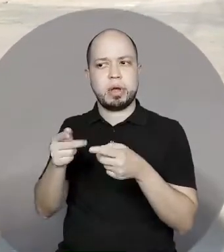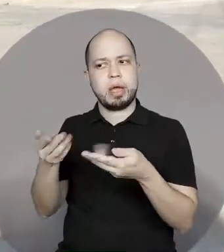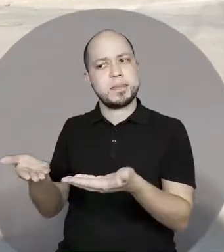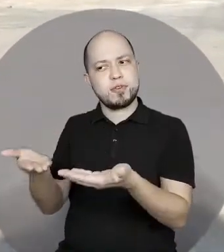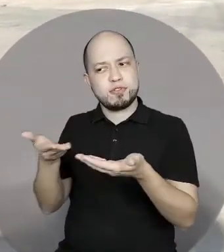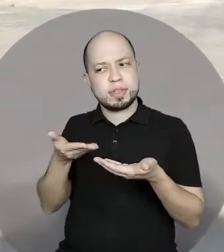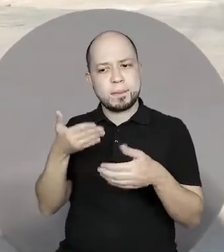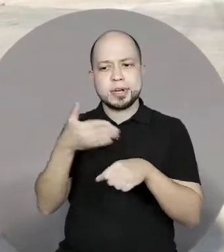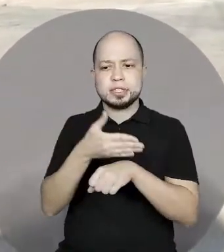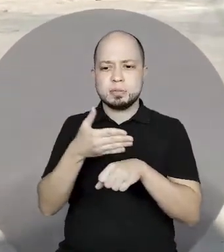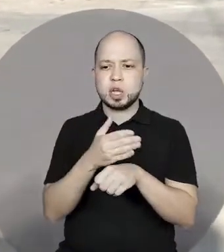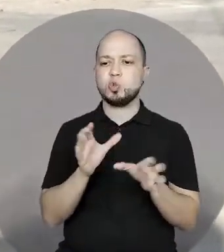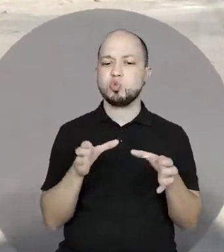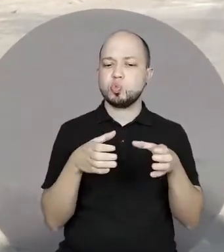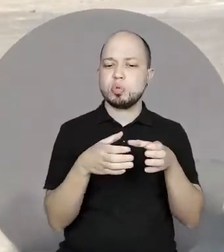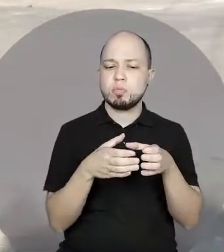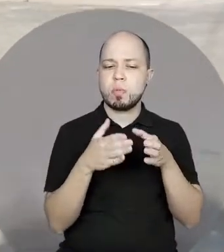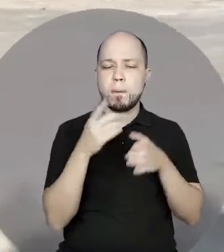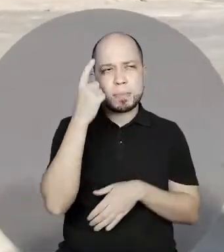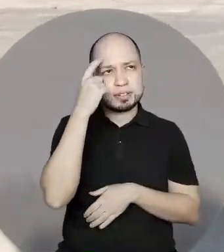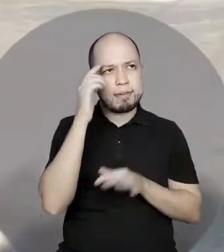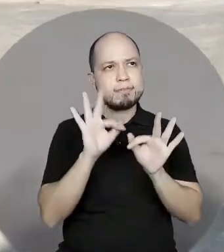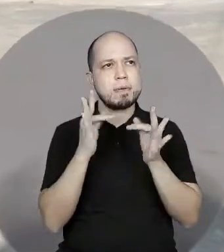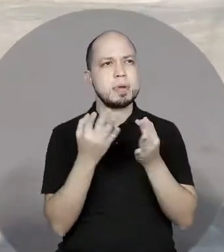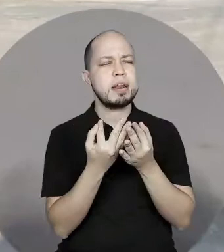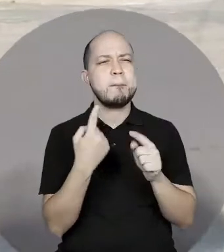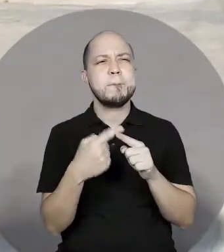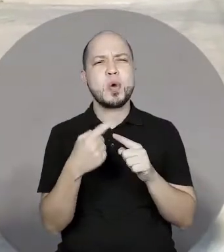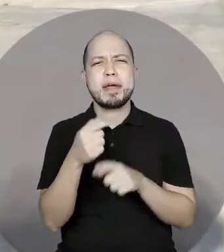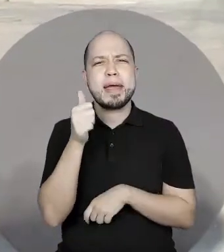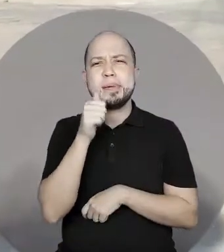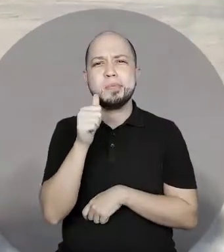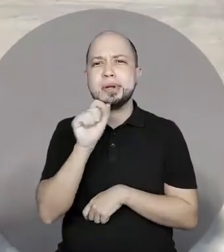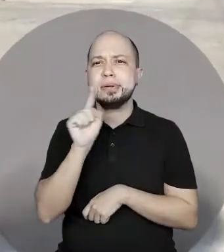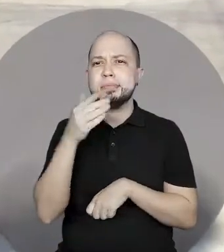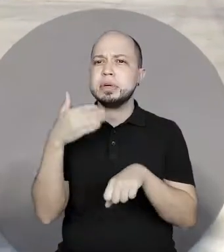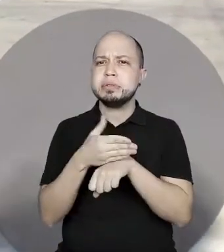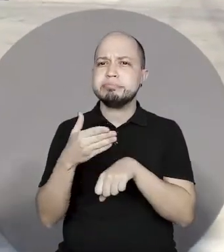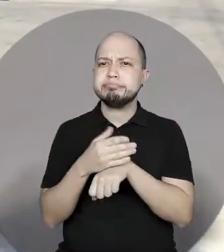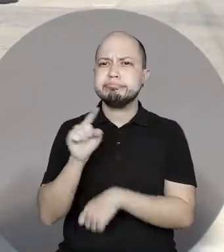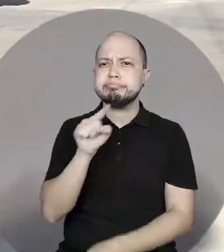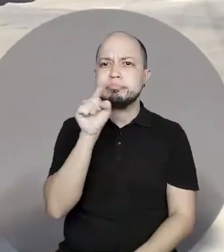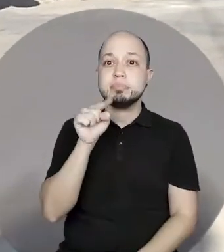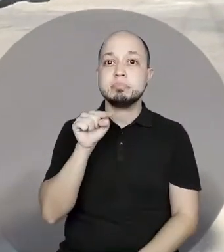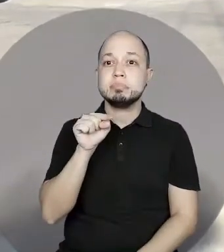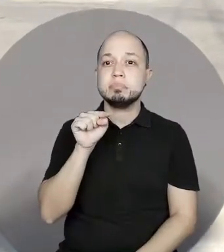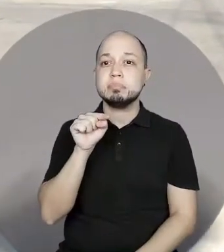e aí eu comecei a pensar, por que essas mulheres não participam? E aí uma das questões era